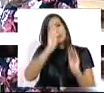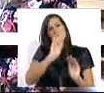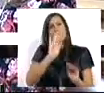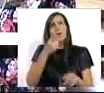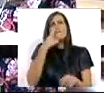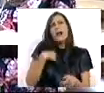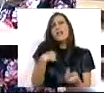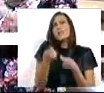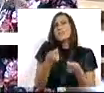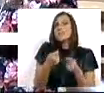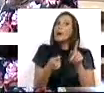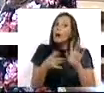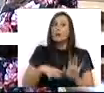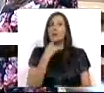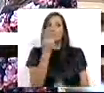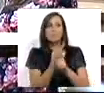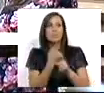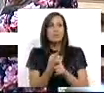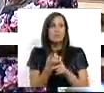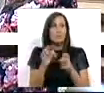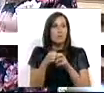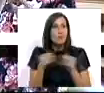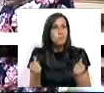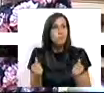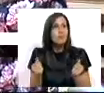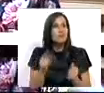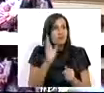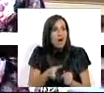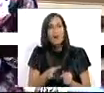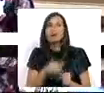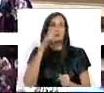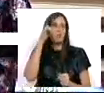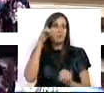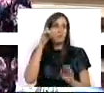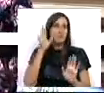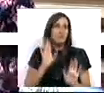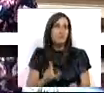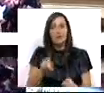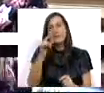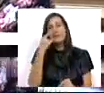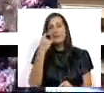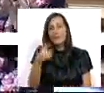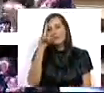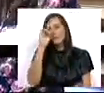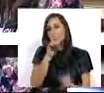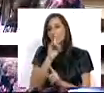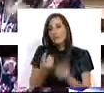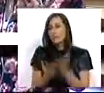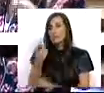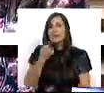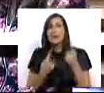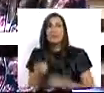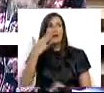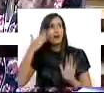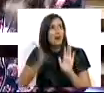eu queria dizer-lhe que as coisas não estão a ser resolvidas. Repare, Sr. Primeiro-Ministro, que os professores continuam a queixar-se e